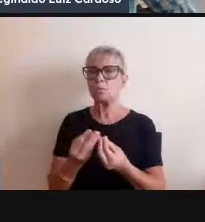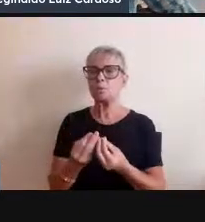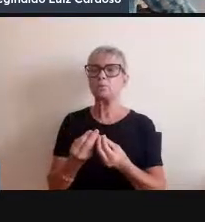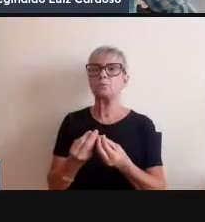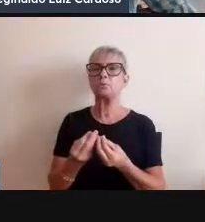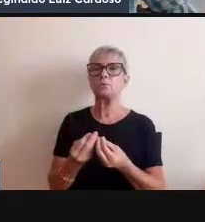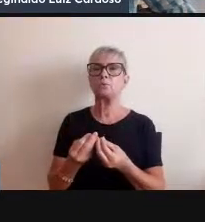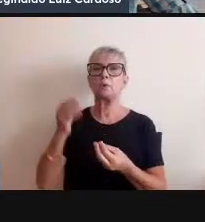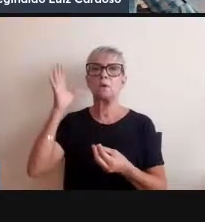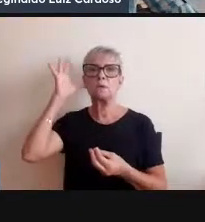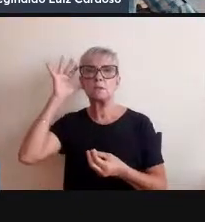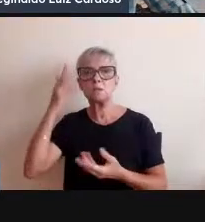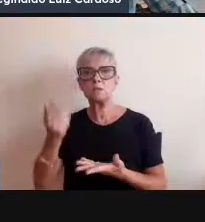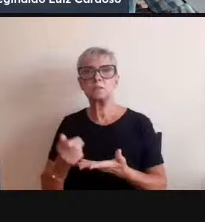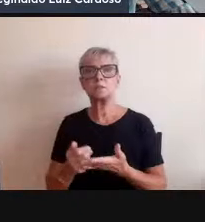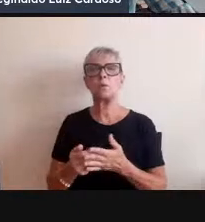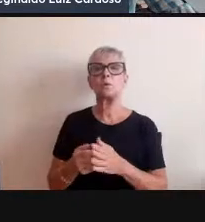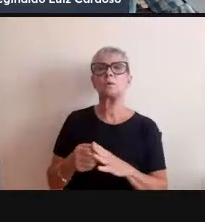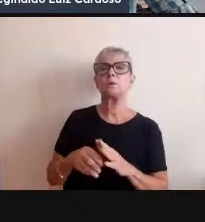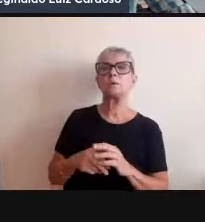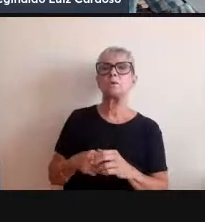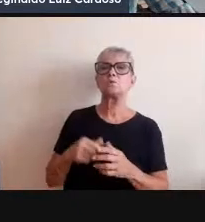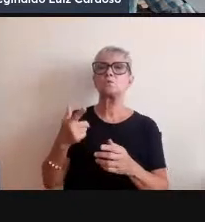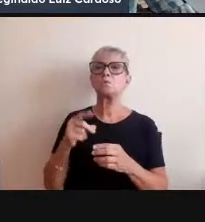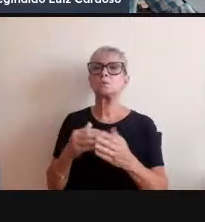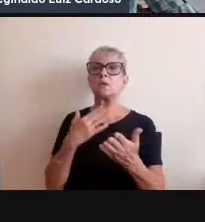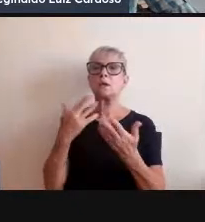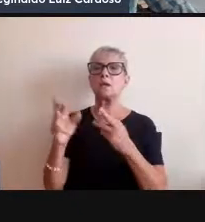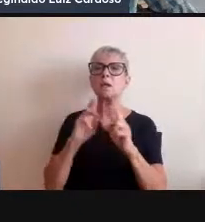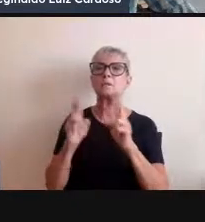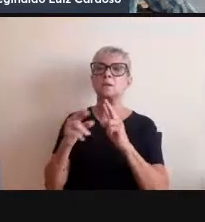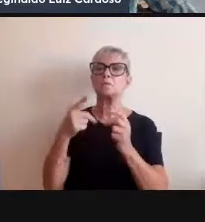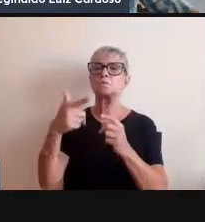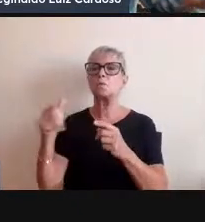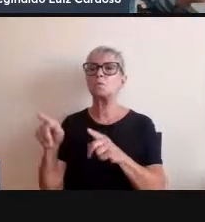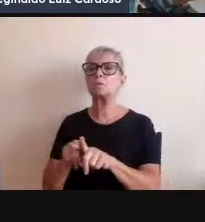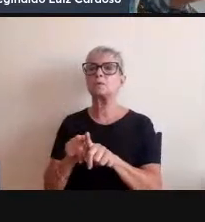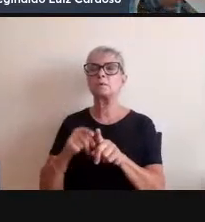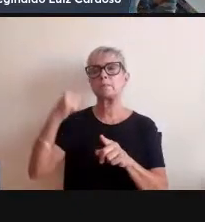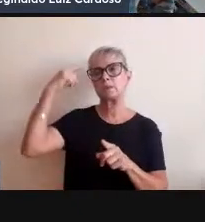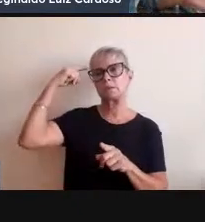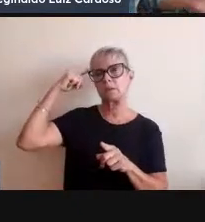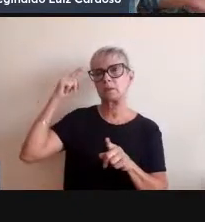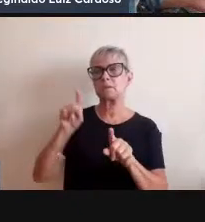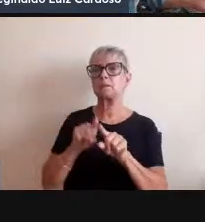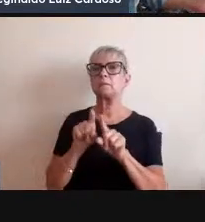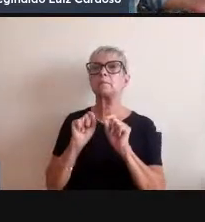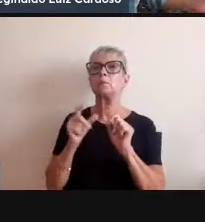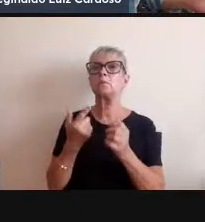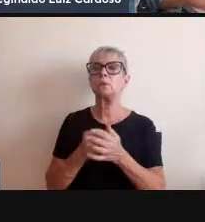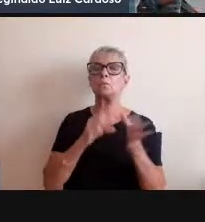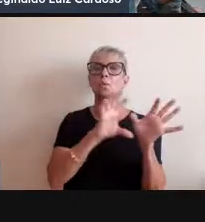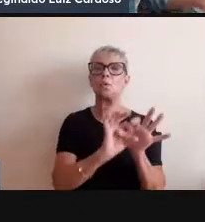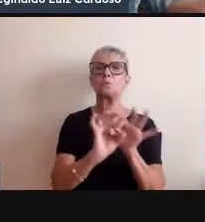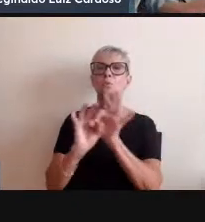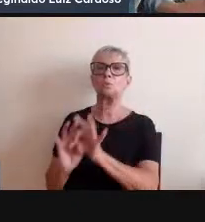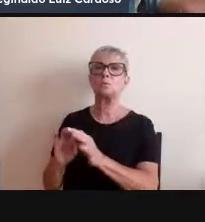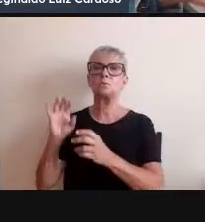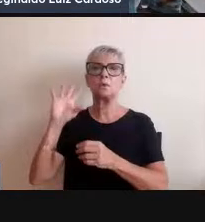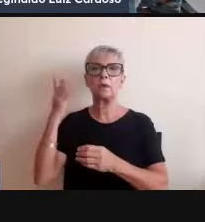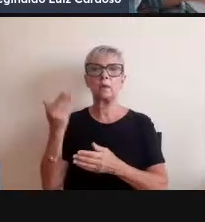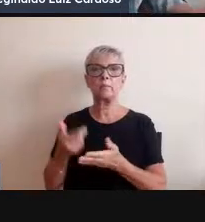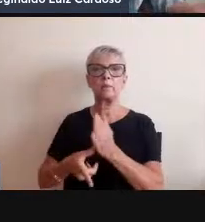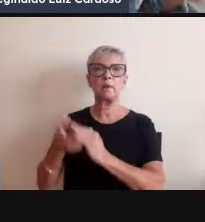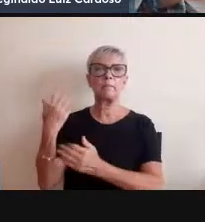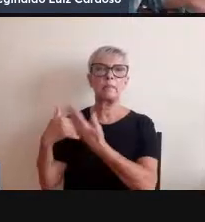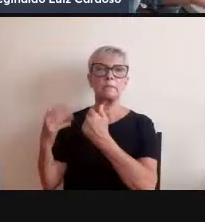era dessas mega exposições e nós temos que pensar também o contexto da época o contexto